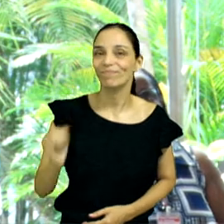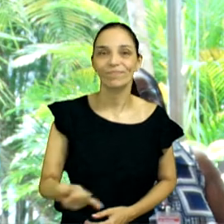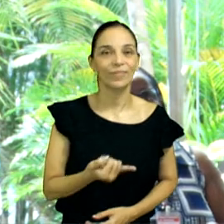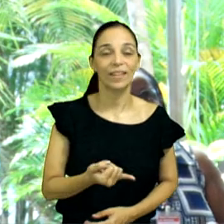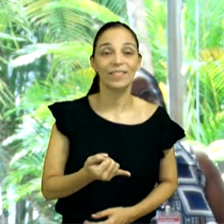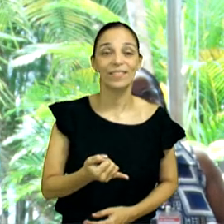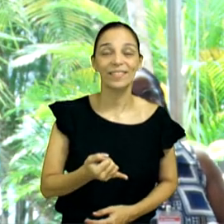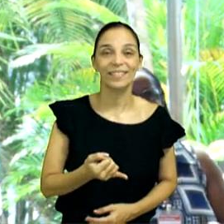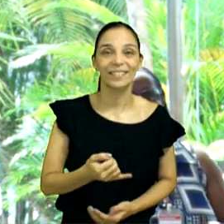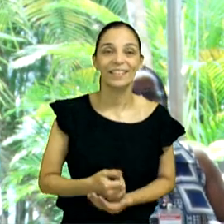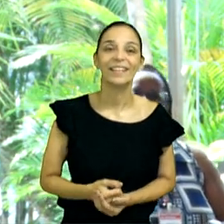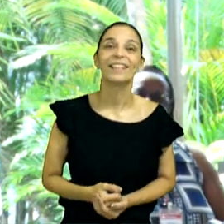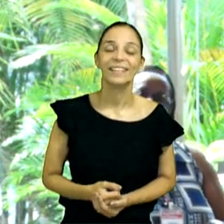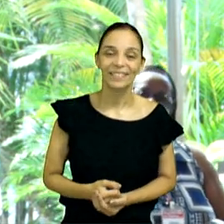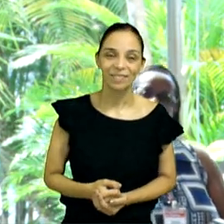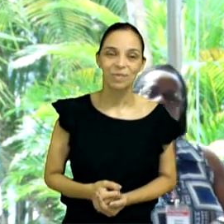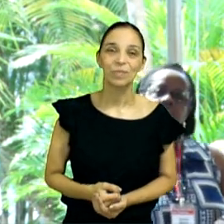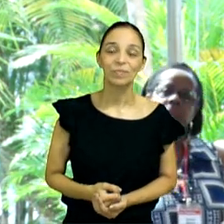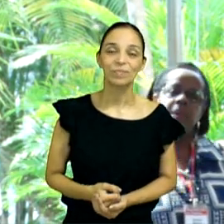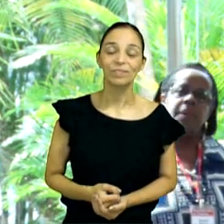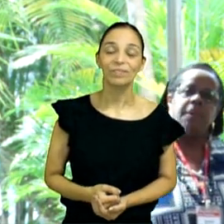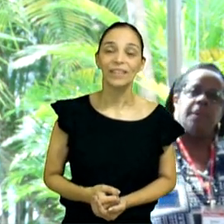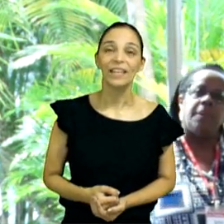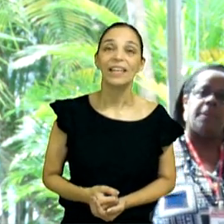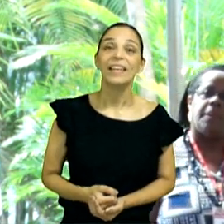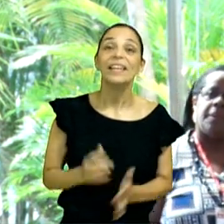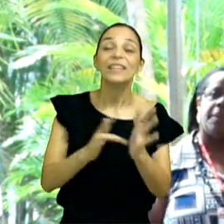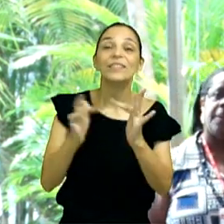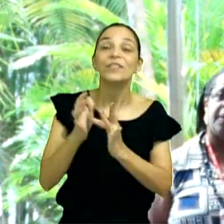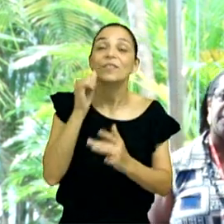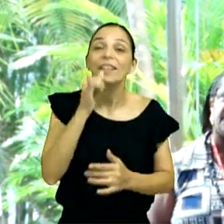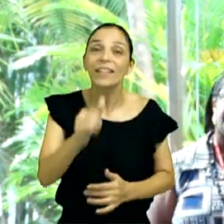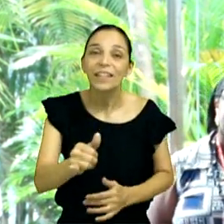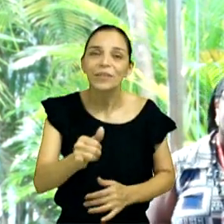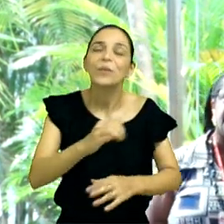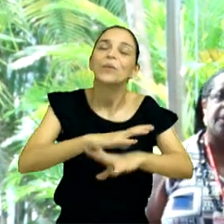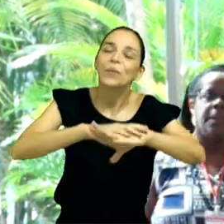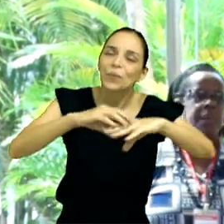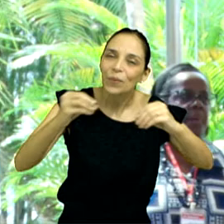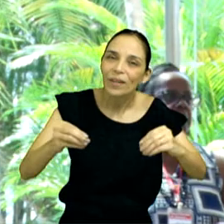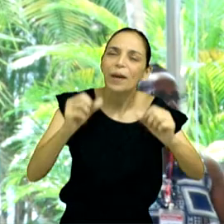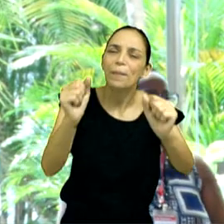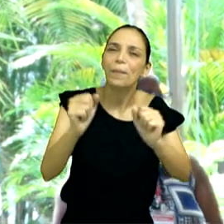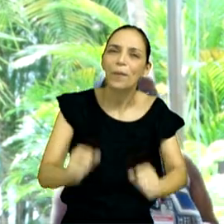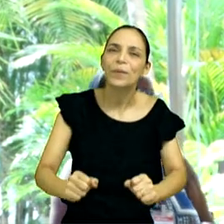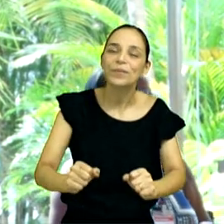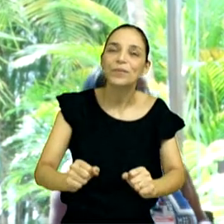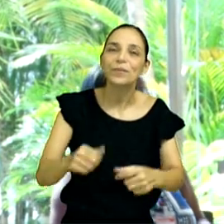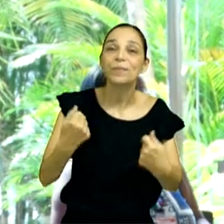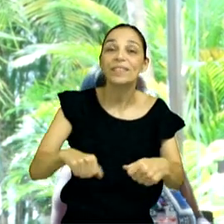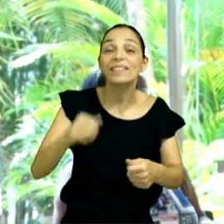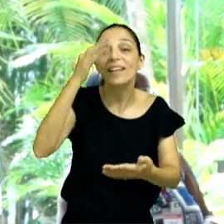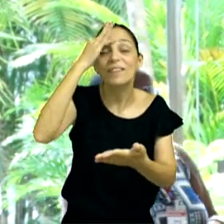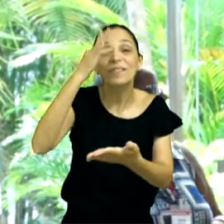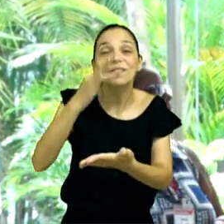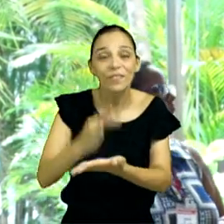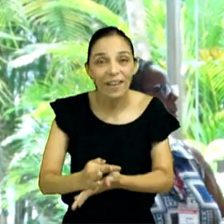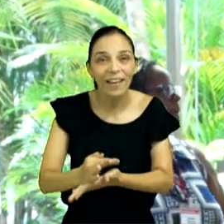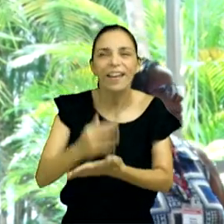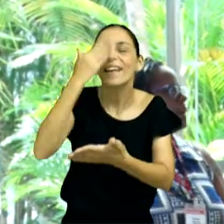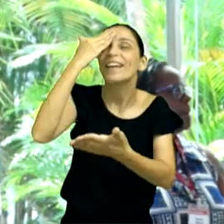te abençoar, eu estou contigo, fé, fé, crer, entregar,